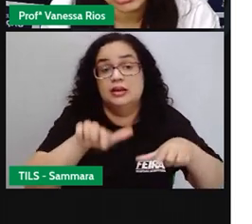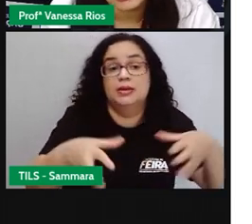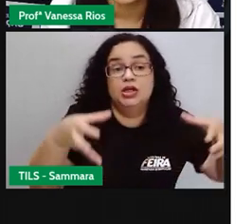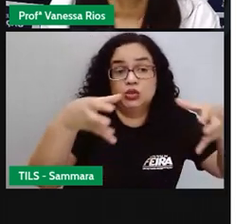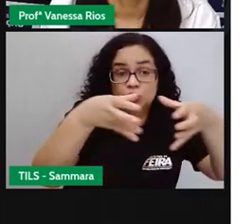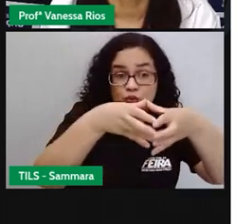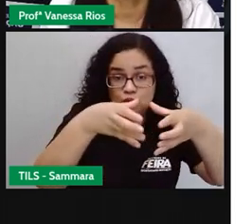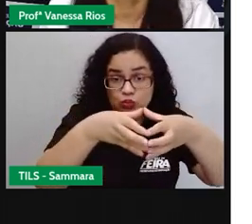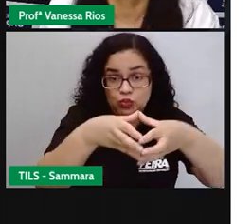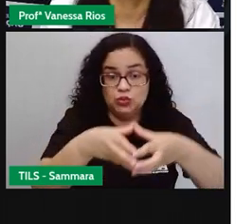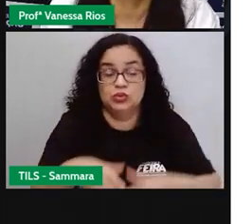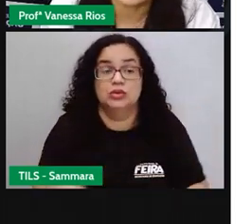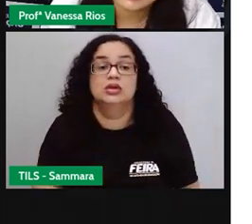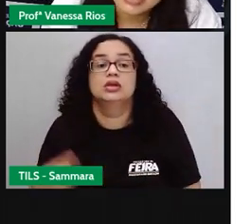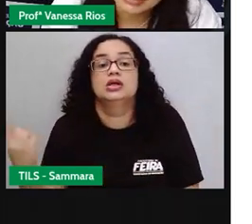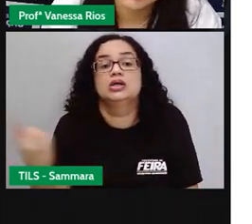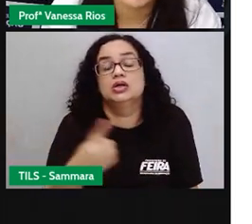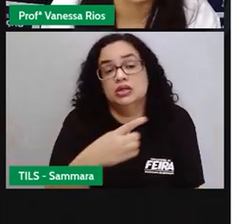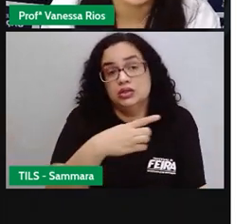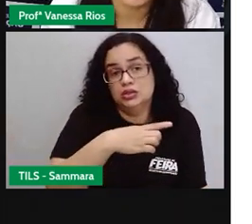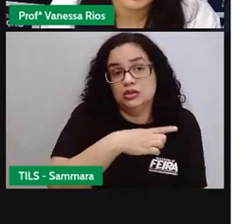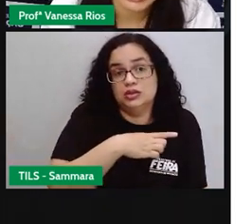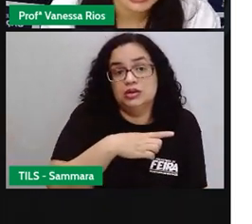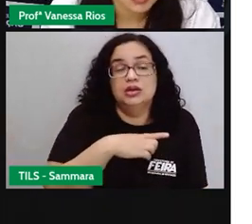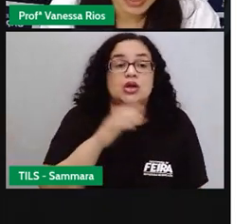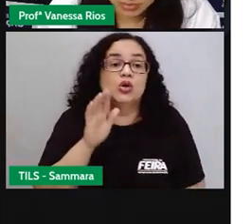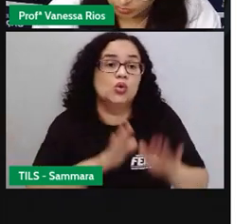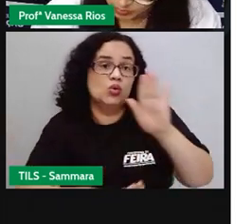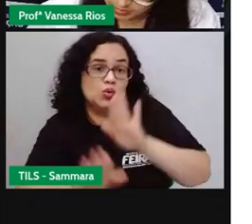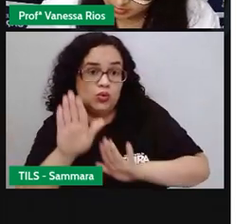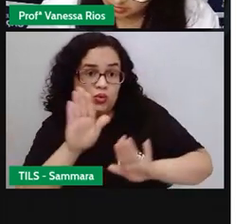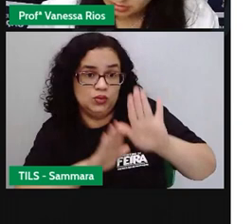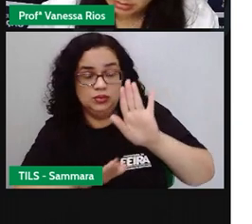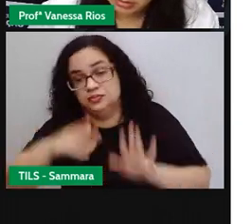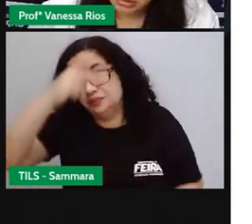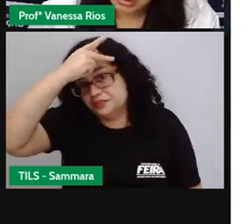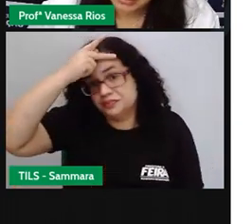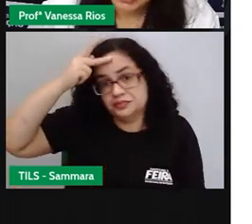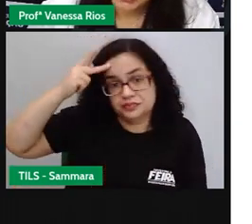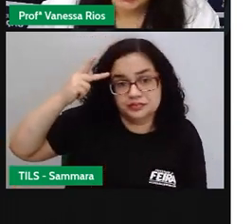conjunto numa única intenção, né, que é cuidar das pessoas.